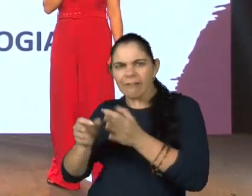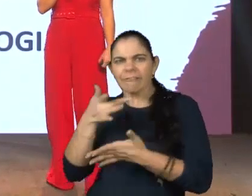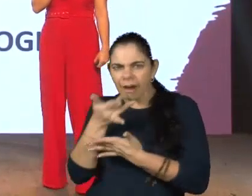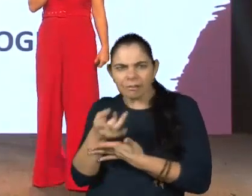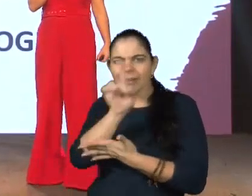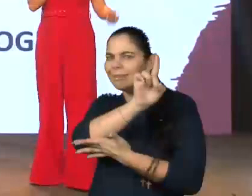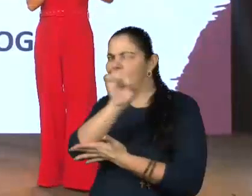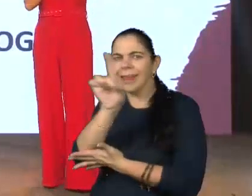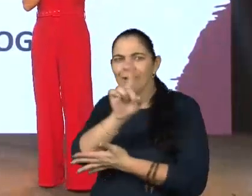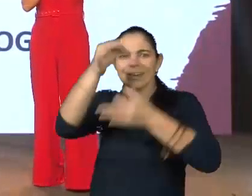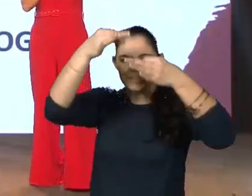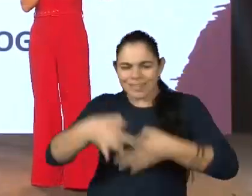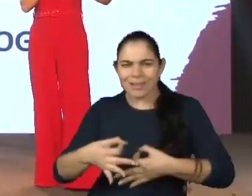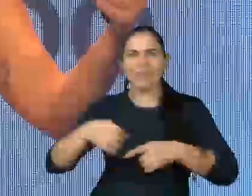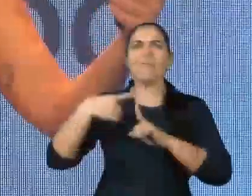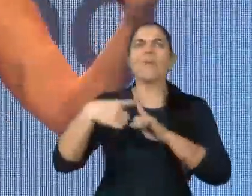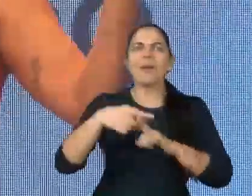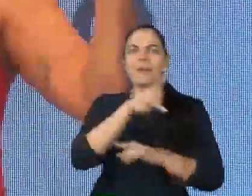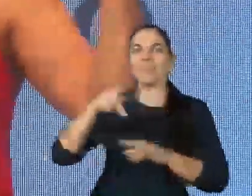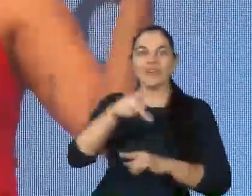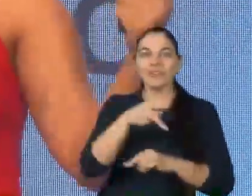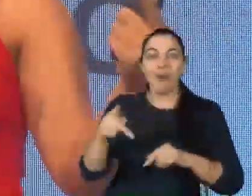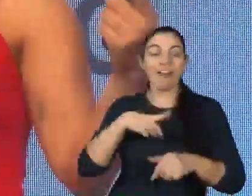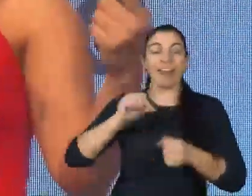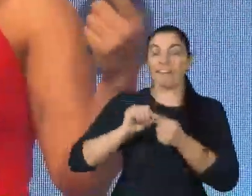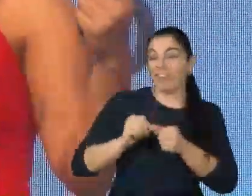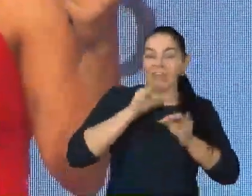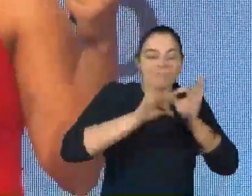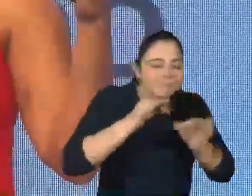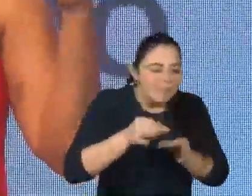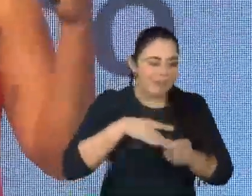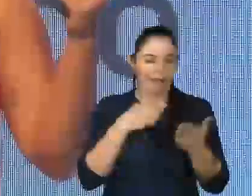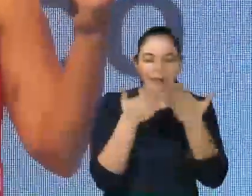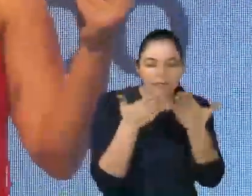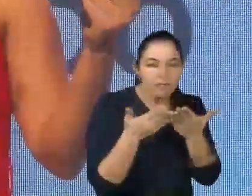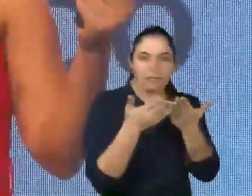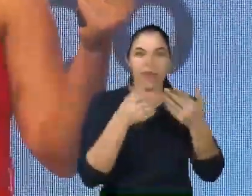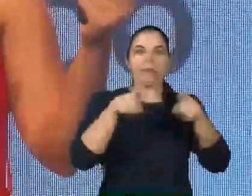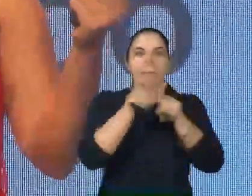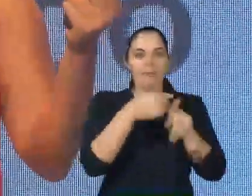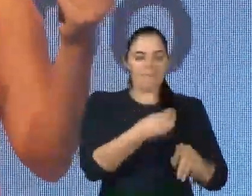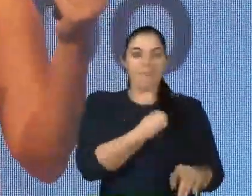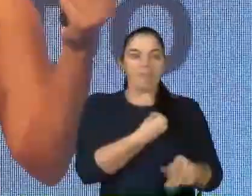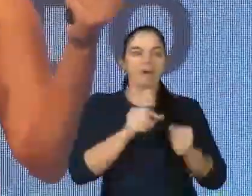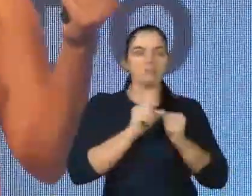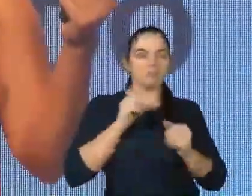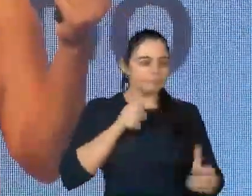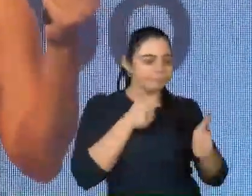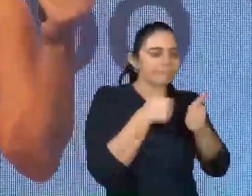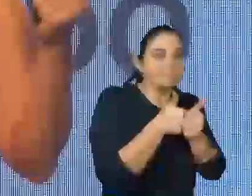que não. O professor, ele teve que planejar, ele teve que estudar, ele teve que vivenciar, ele teve que